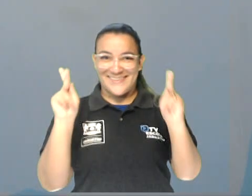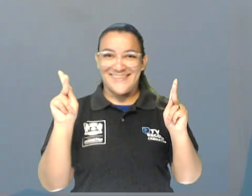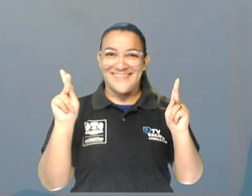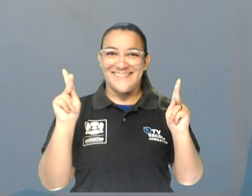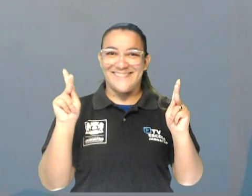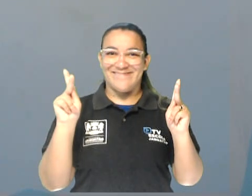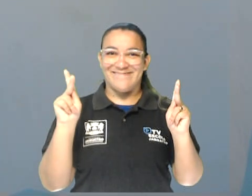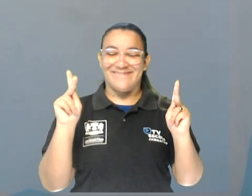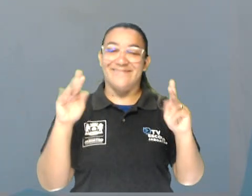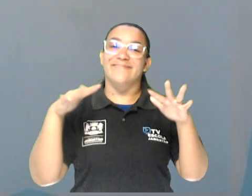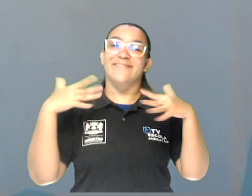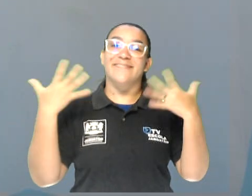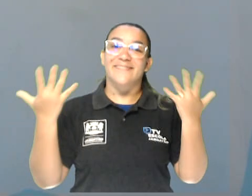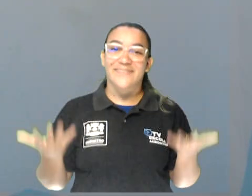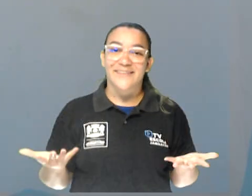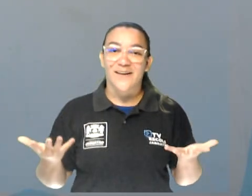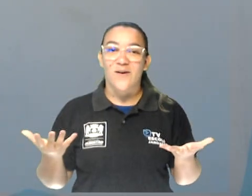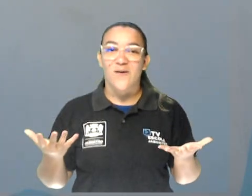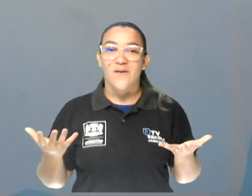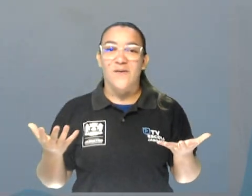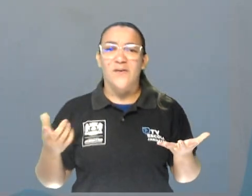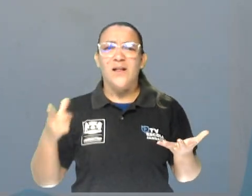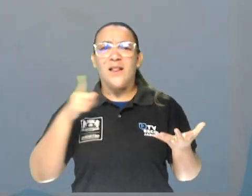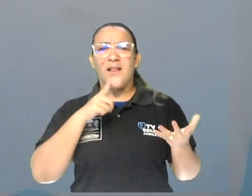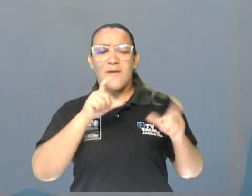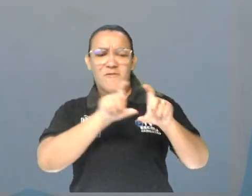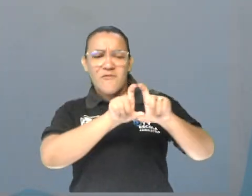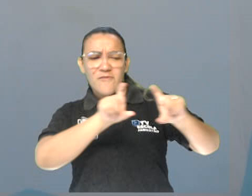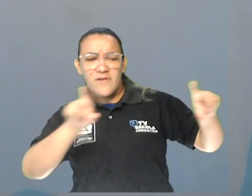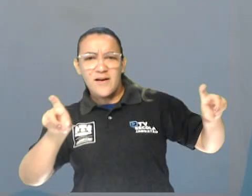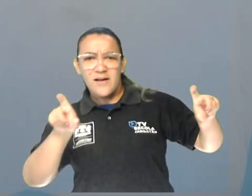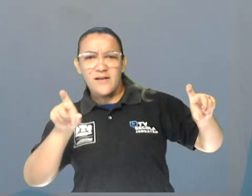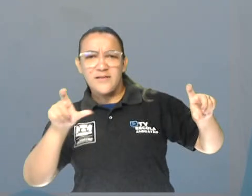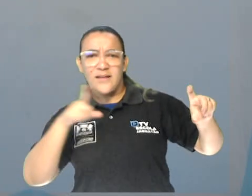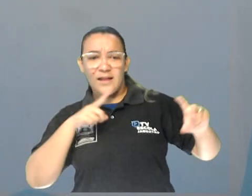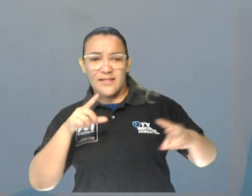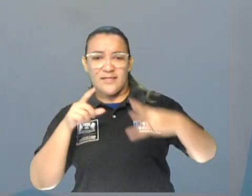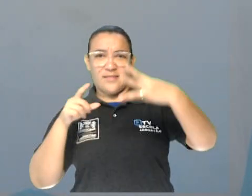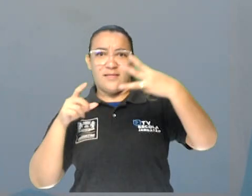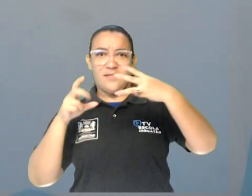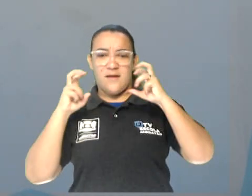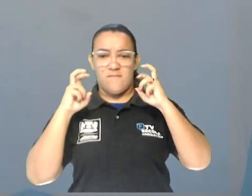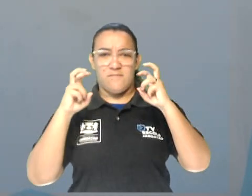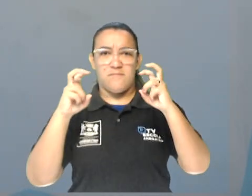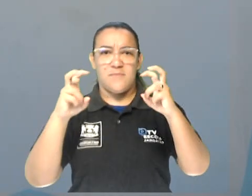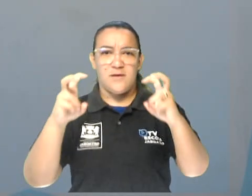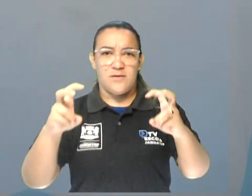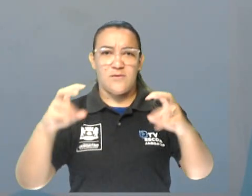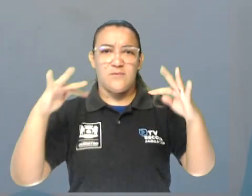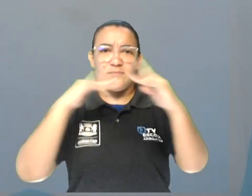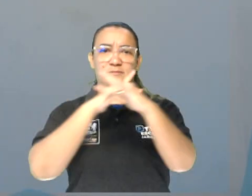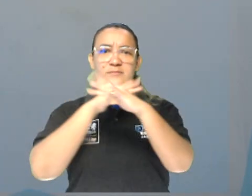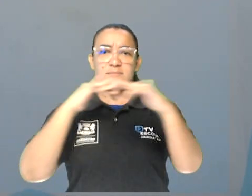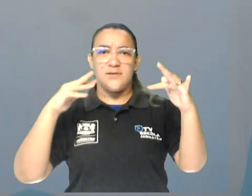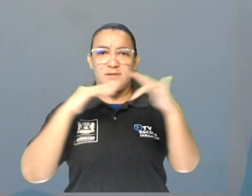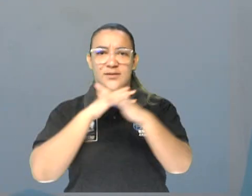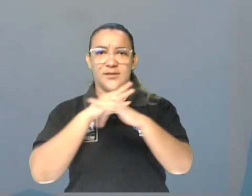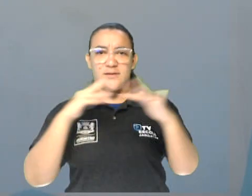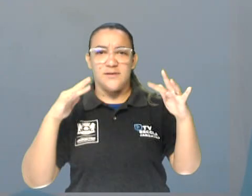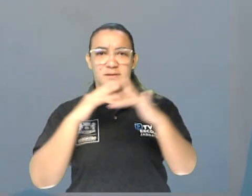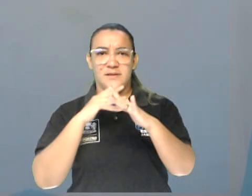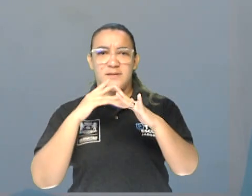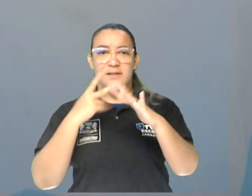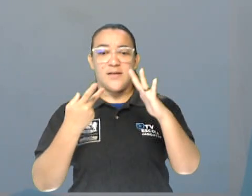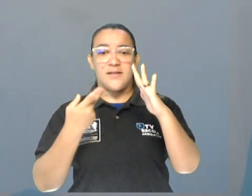Então, quando eu digo existem três estações de metrô na minha cidade, a tradução